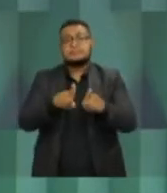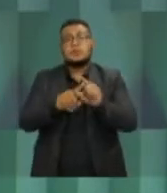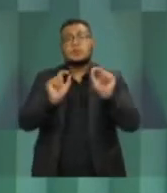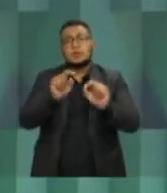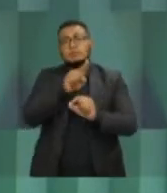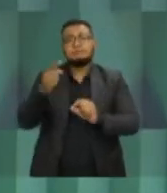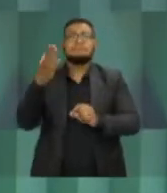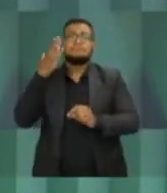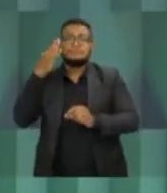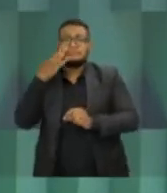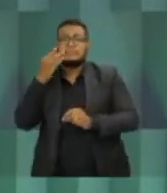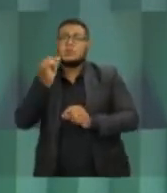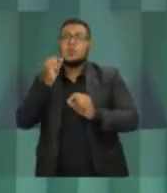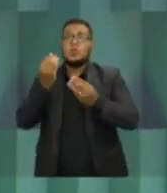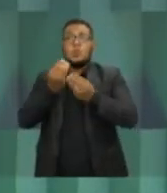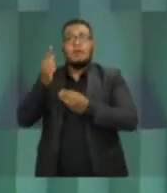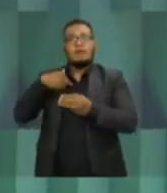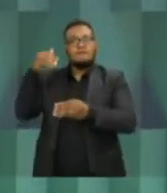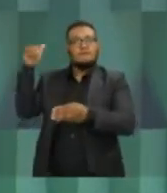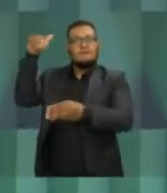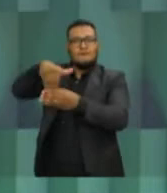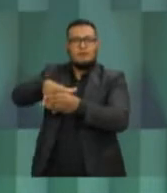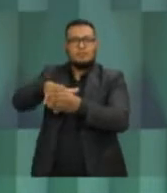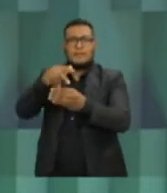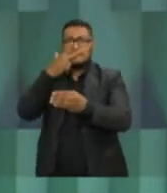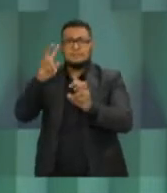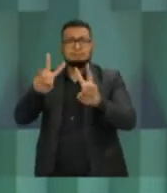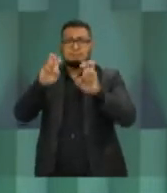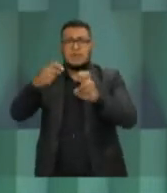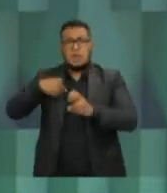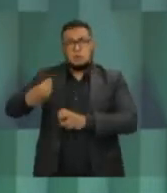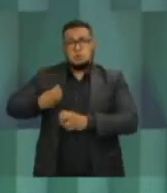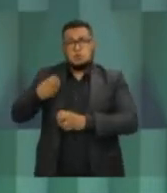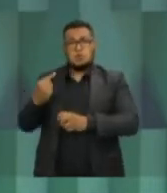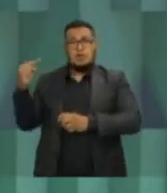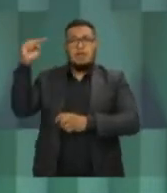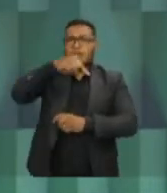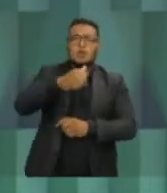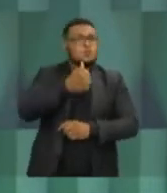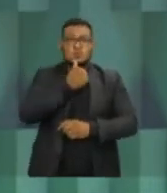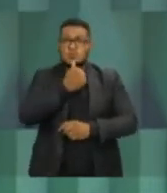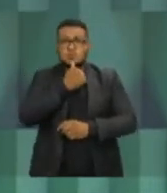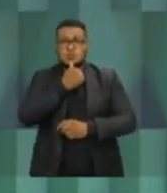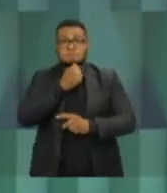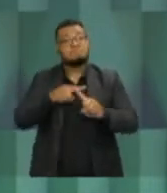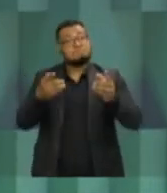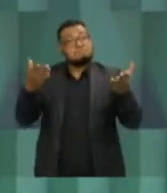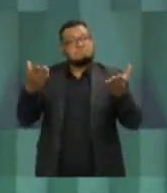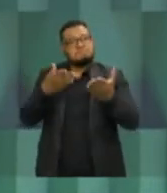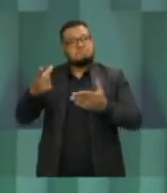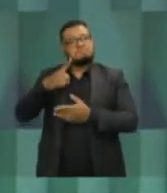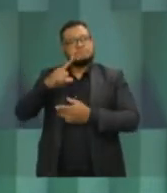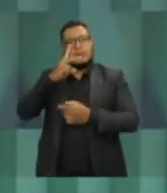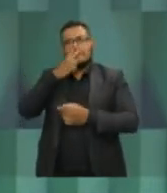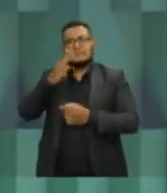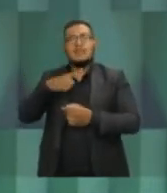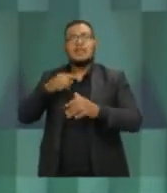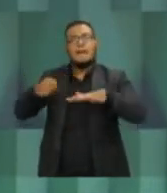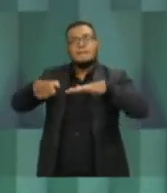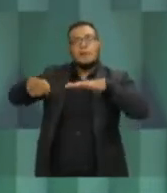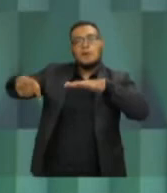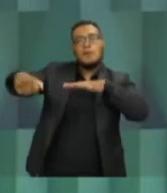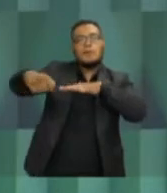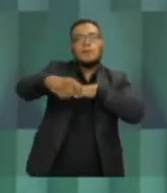acusações sobre as minhas votações, em um momento que nem estava no Congresso Nacional. Hoje foi um dia muito dedicado às fake news. Ganhamos